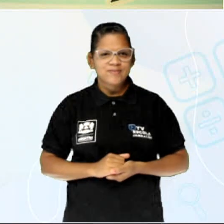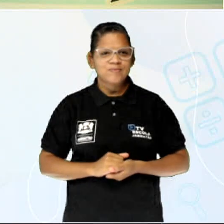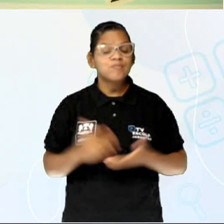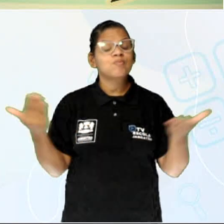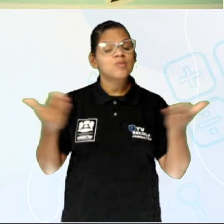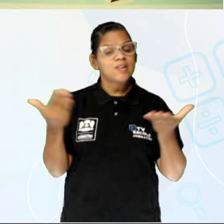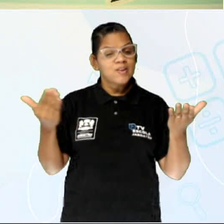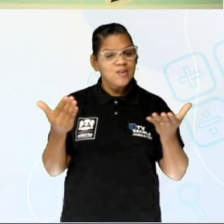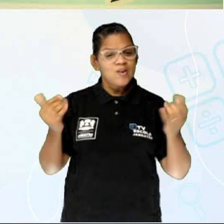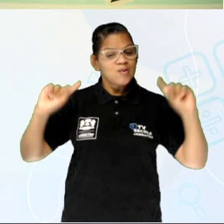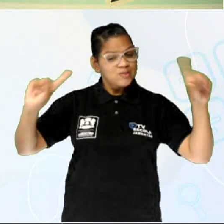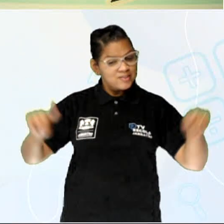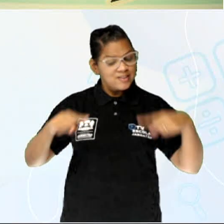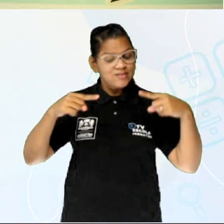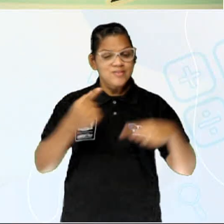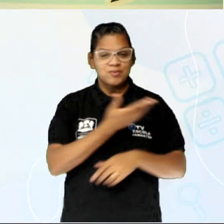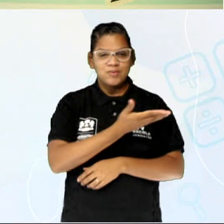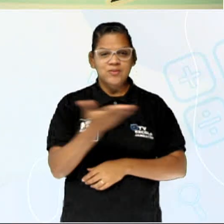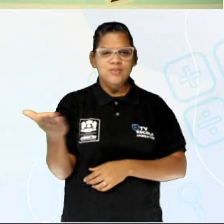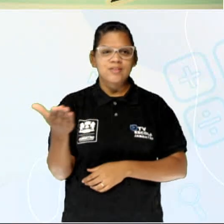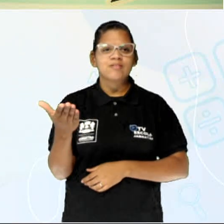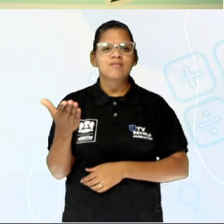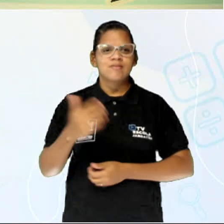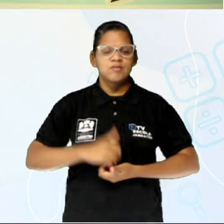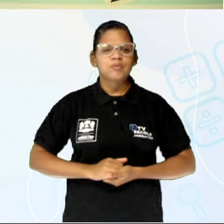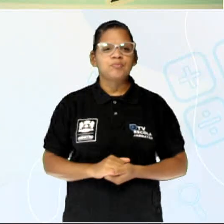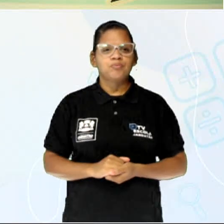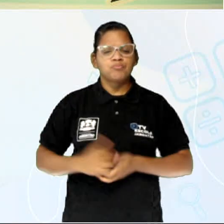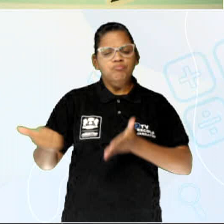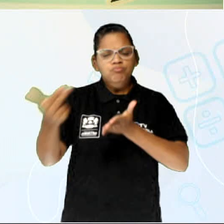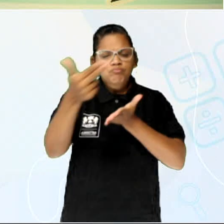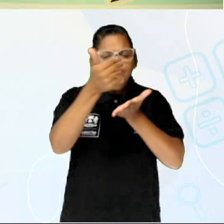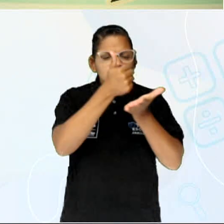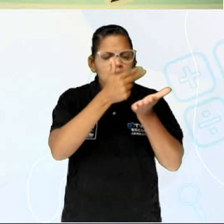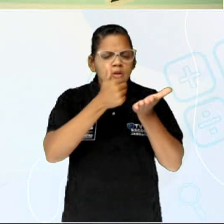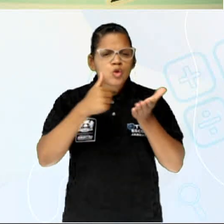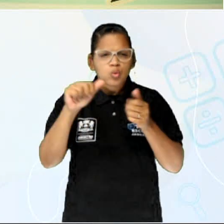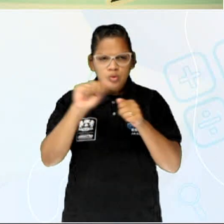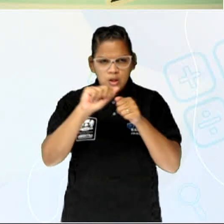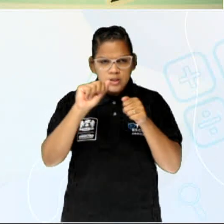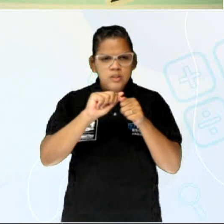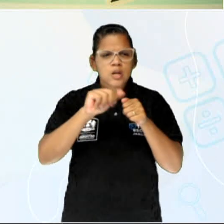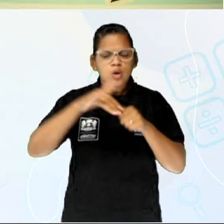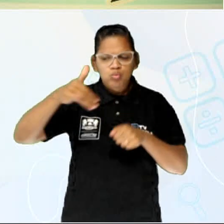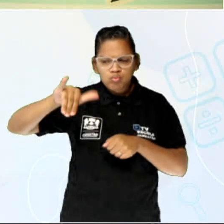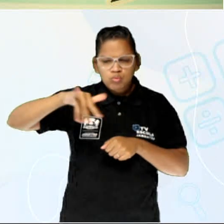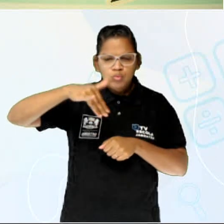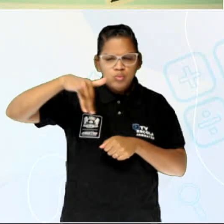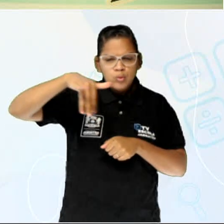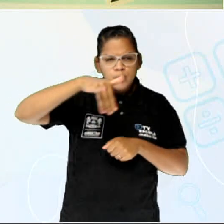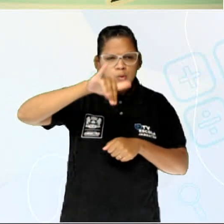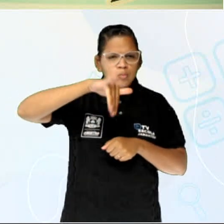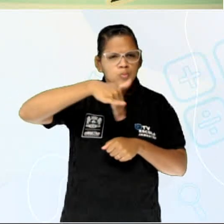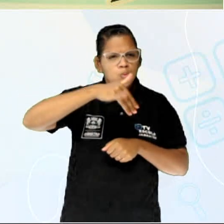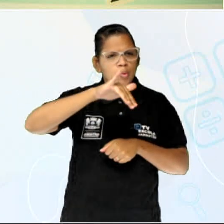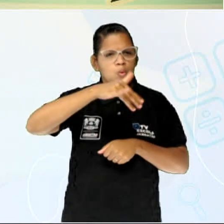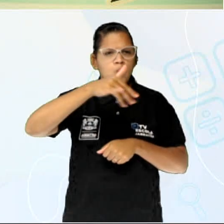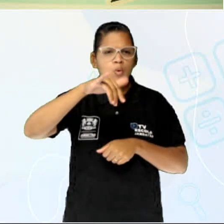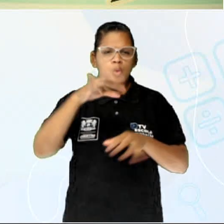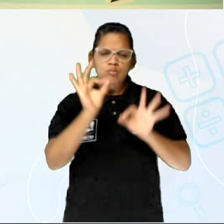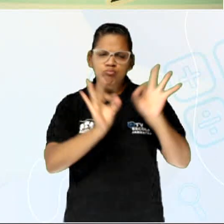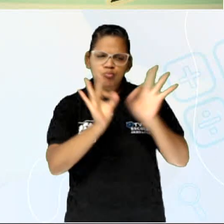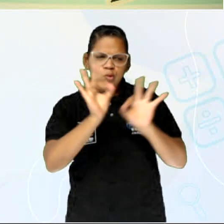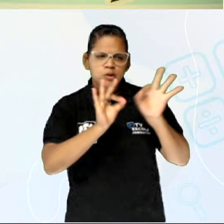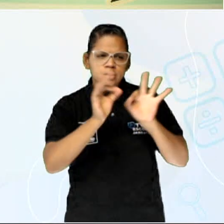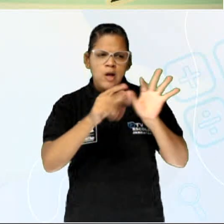agora, vamos ao nosso desafio. Faça um desenho de um Bumba, meu boi, com o seu próprio estilo.